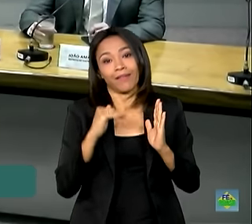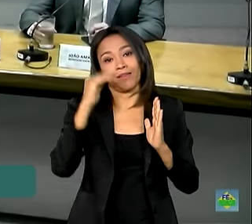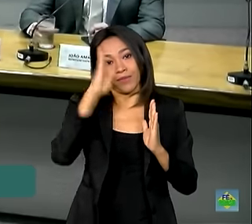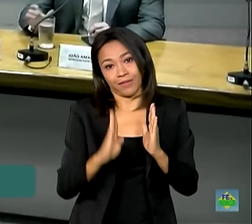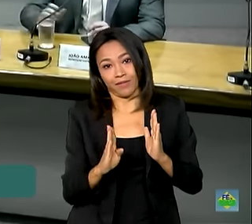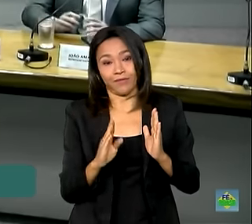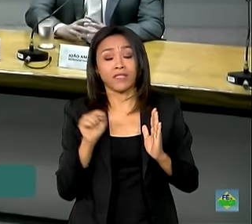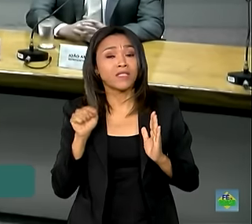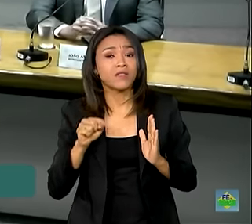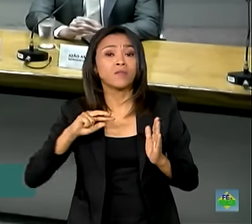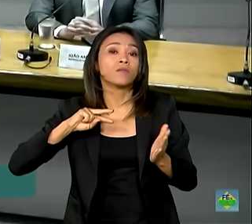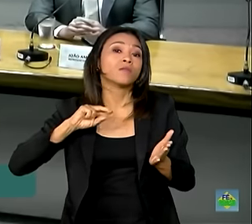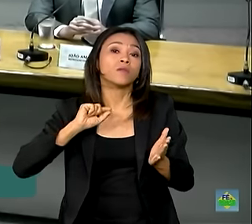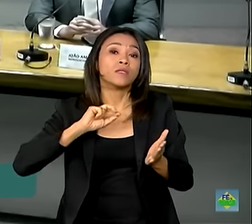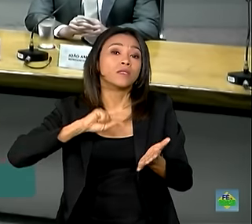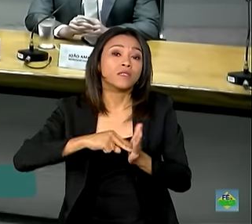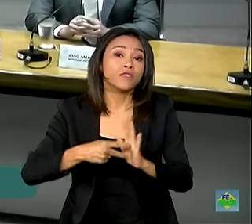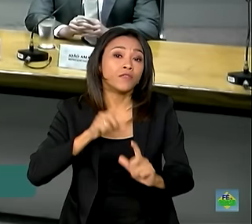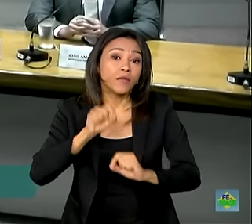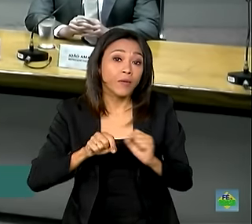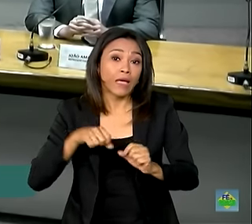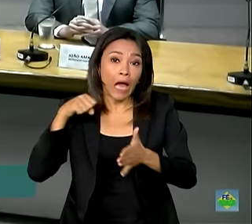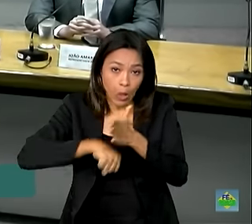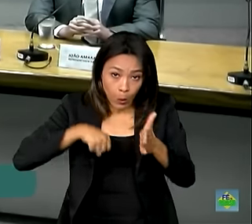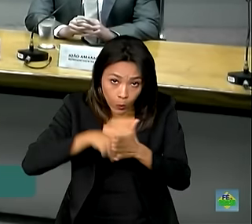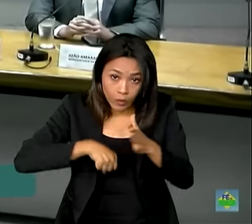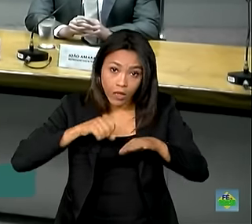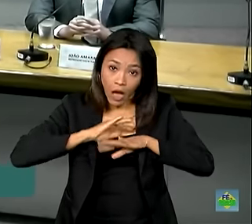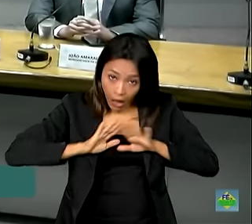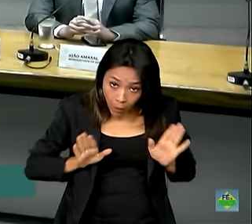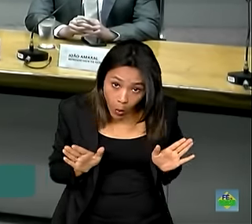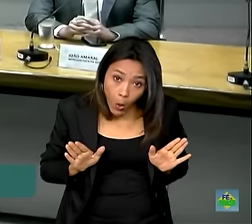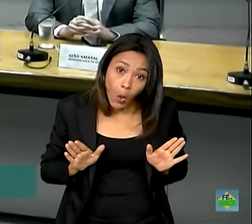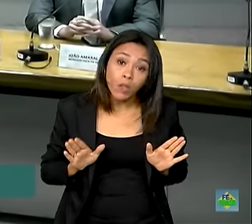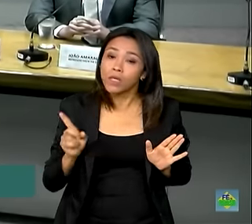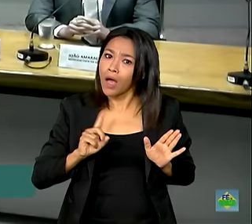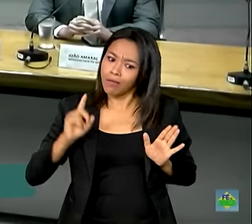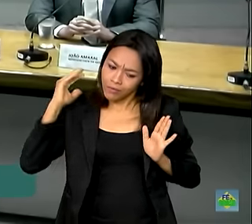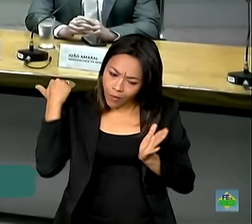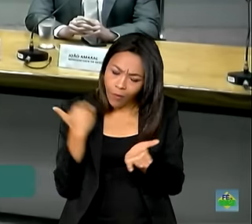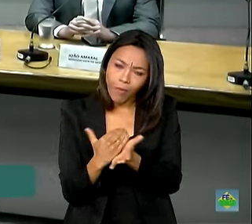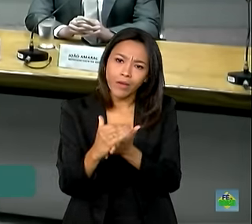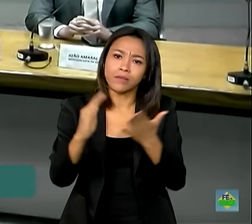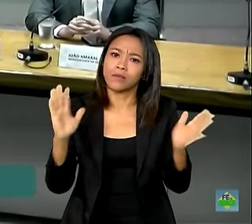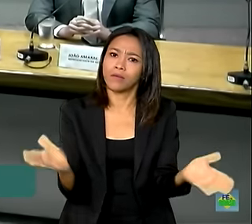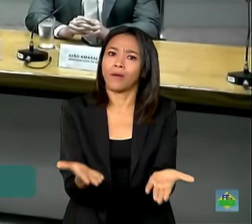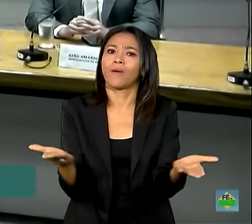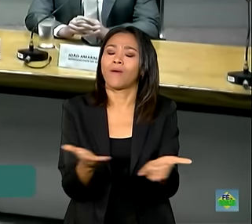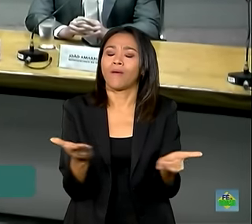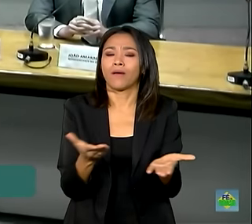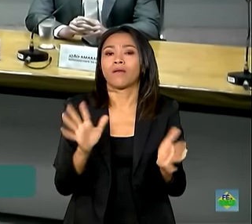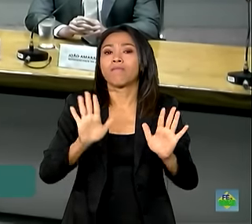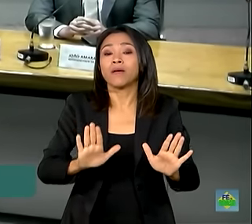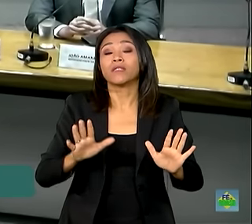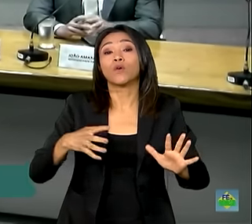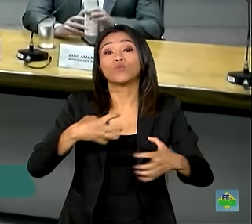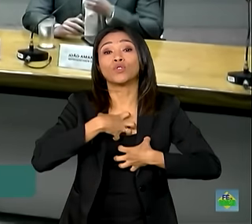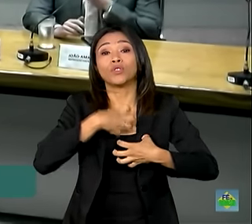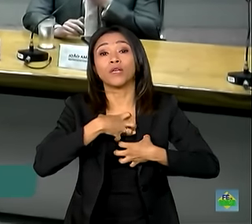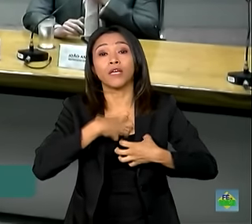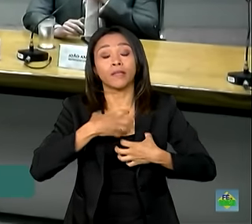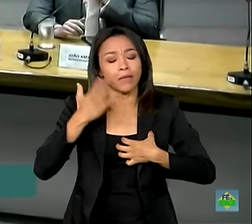isso não quer dizer que a luta acaba, pelo contrário, está só começando. Mas é uma forma também da gente